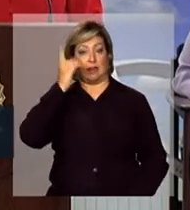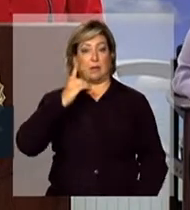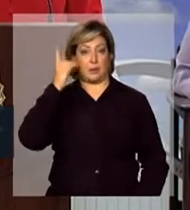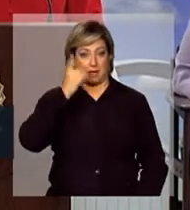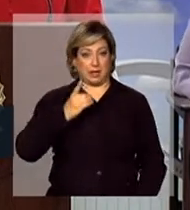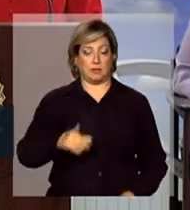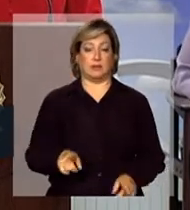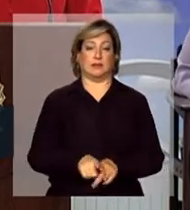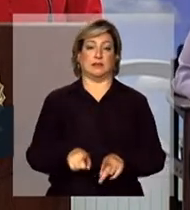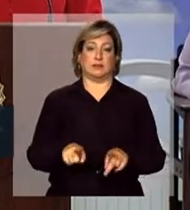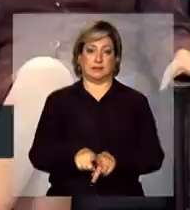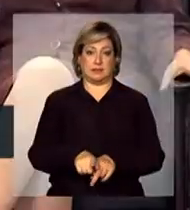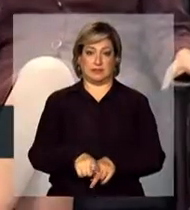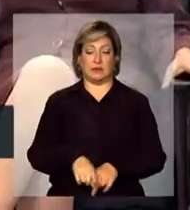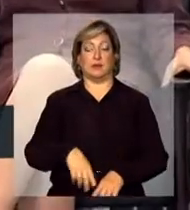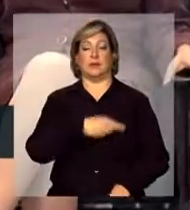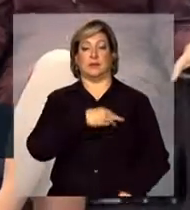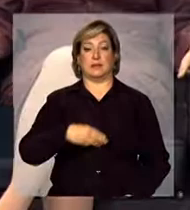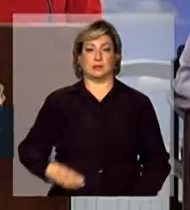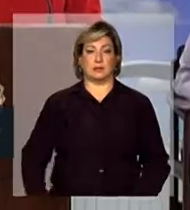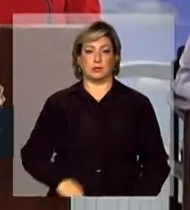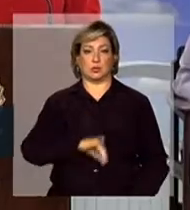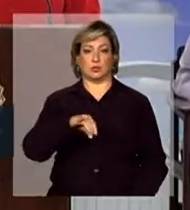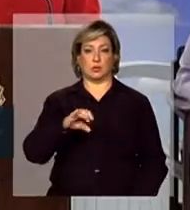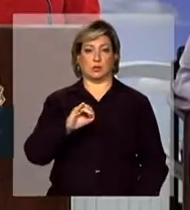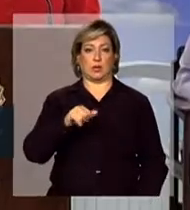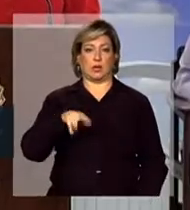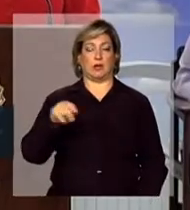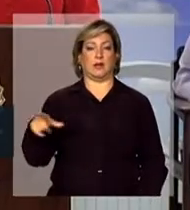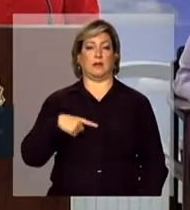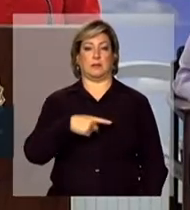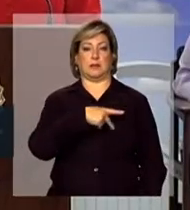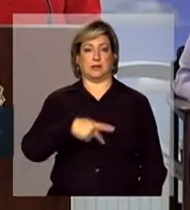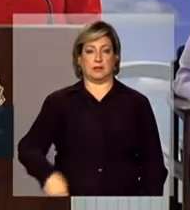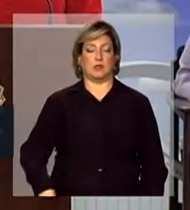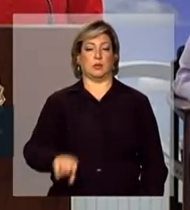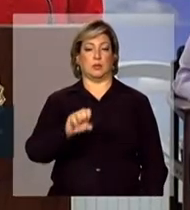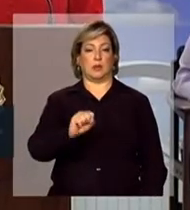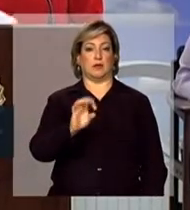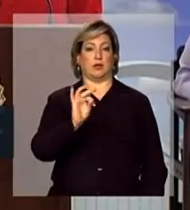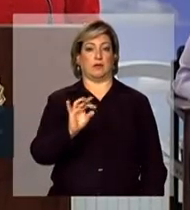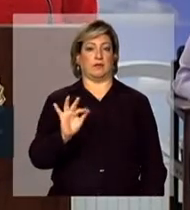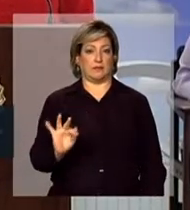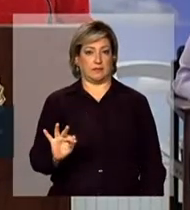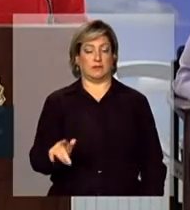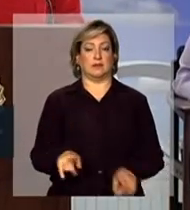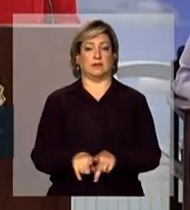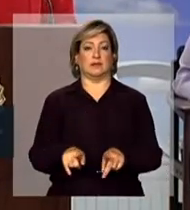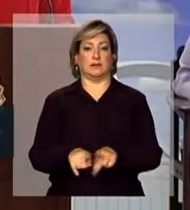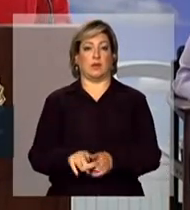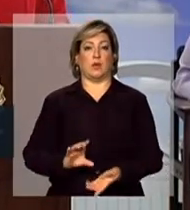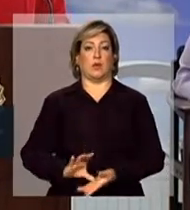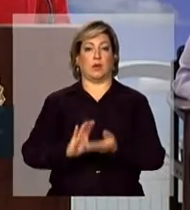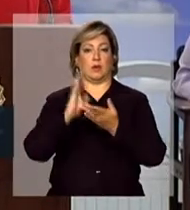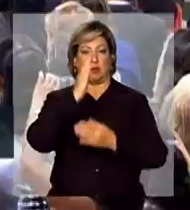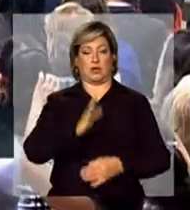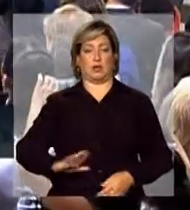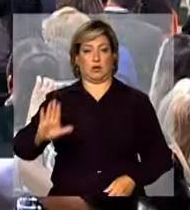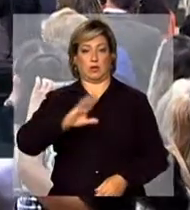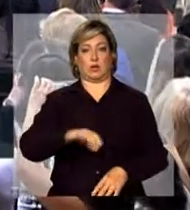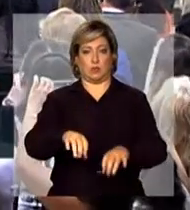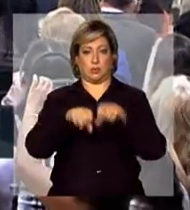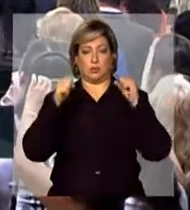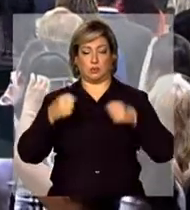o Ministro Joaquim Barbosa, Presidente do Supremo Tribunal Federal e do Conselho Nacional de Justiça,